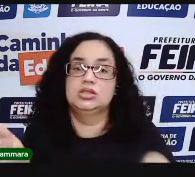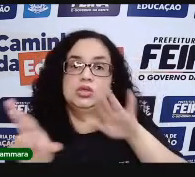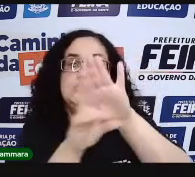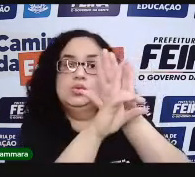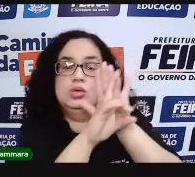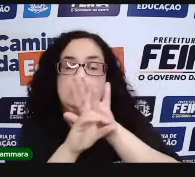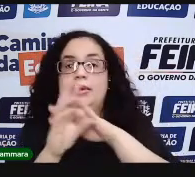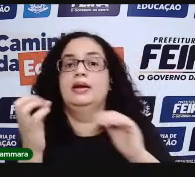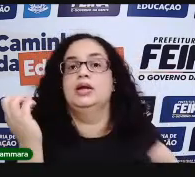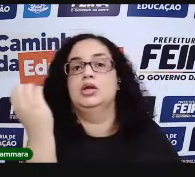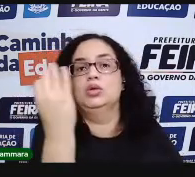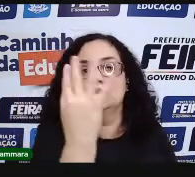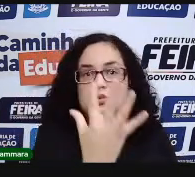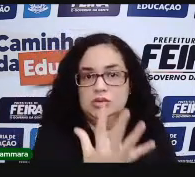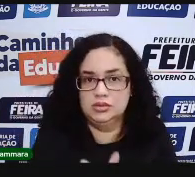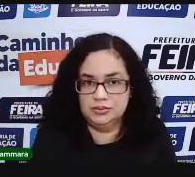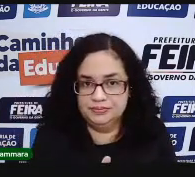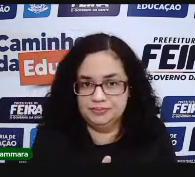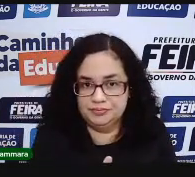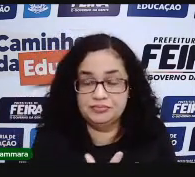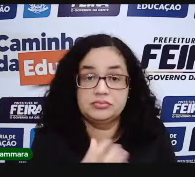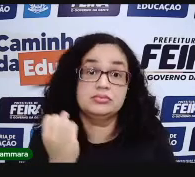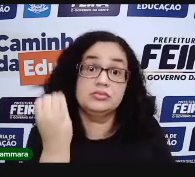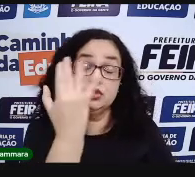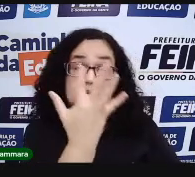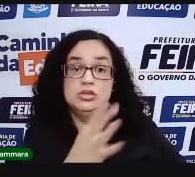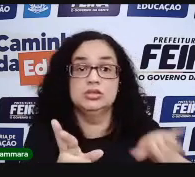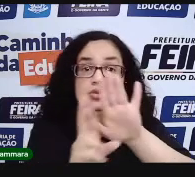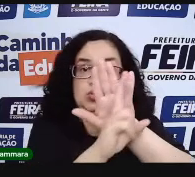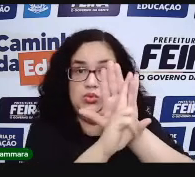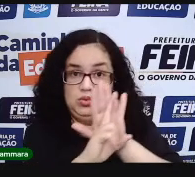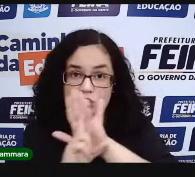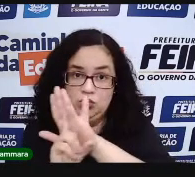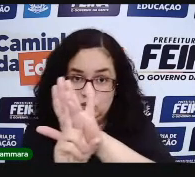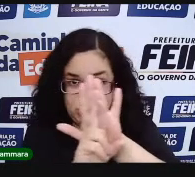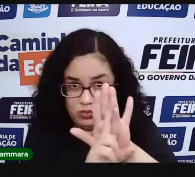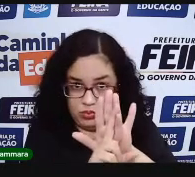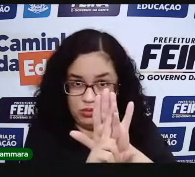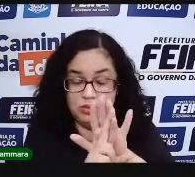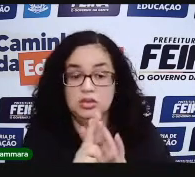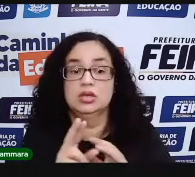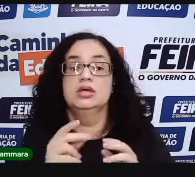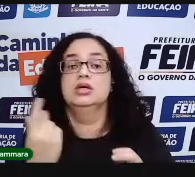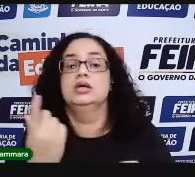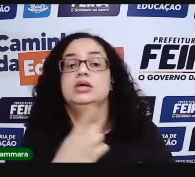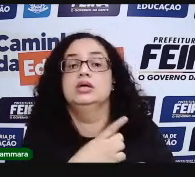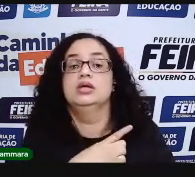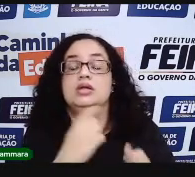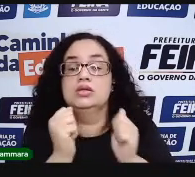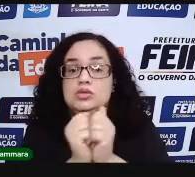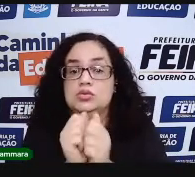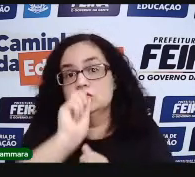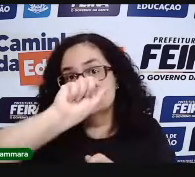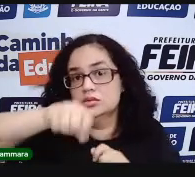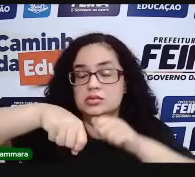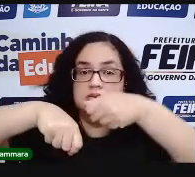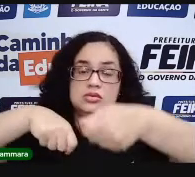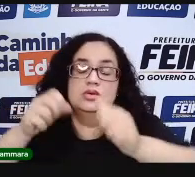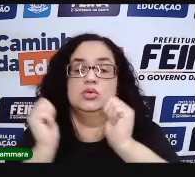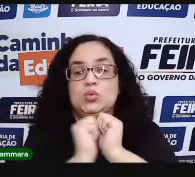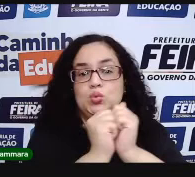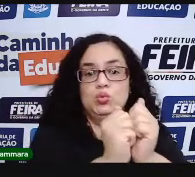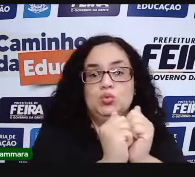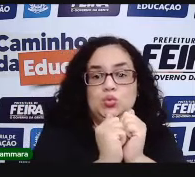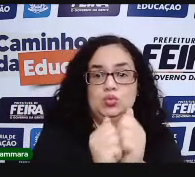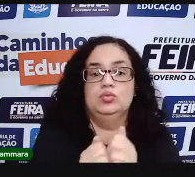representava uma quantidade. E as quantidades eram representadas colocando-se os símbolos